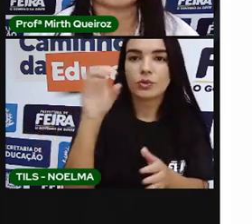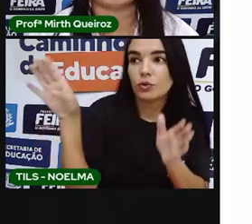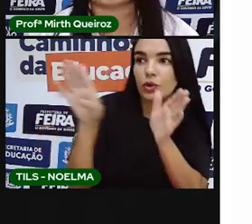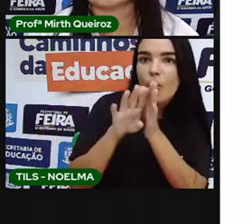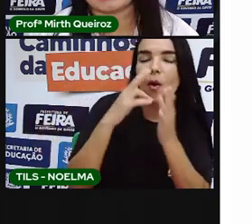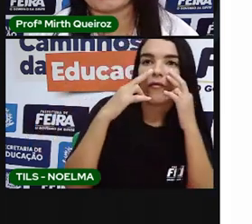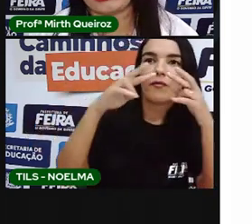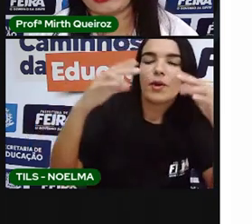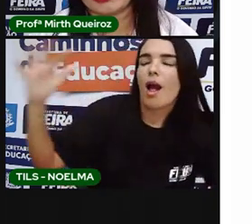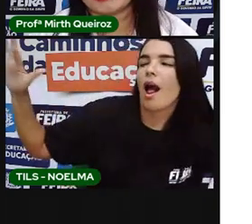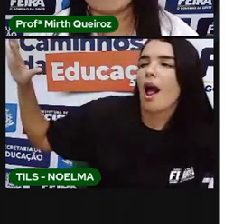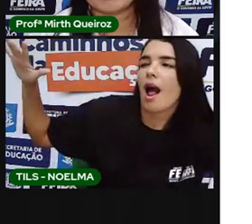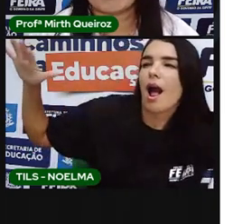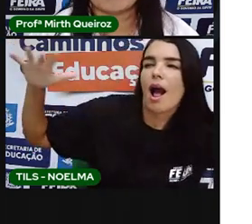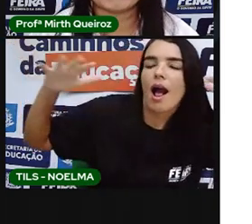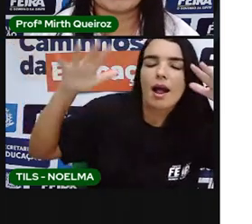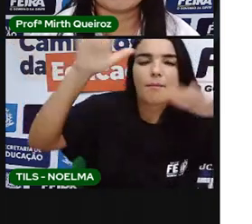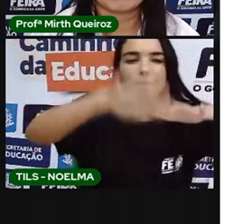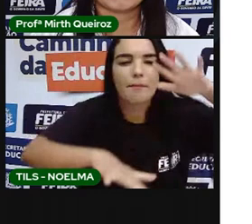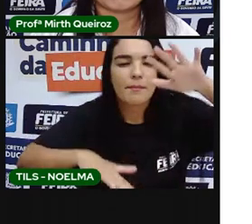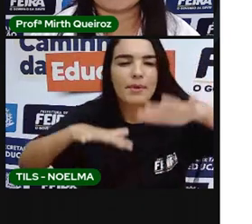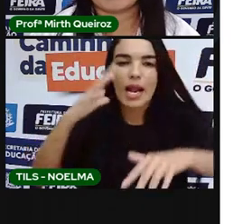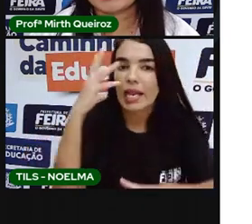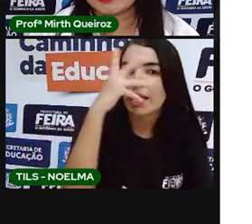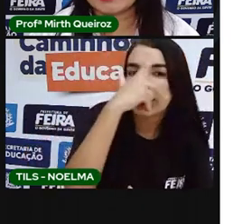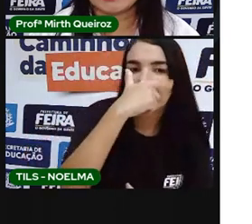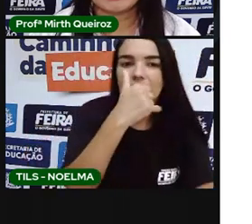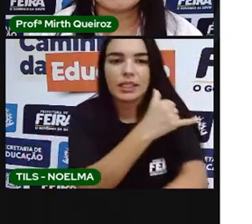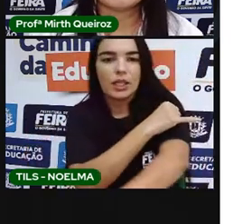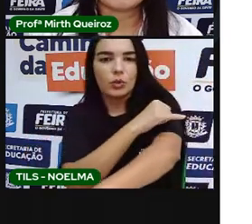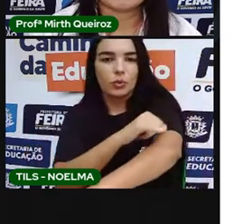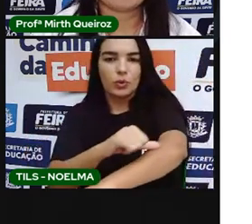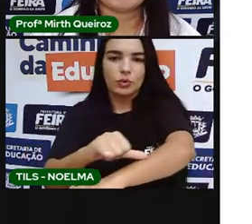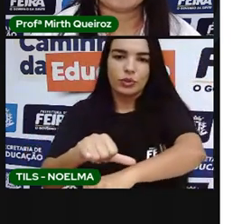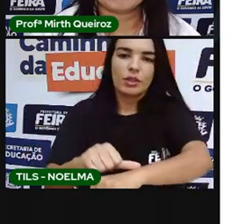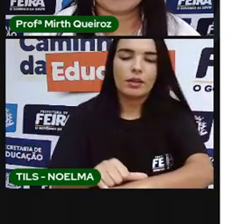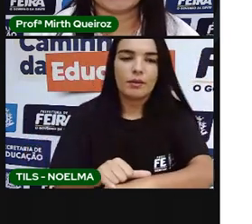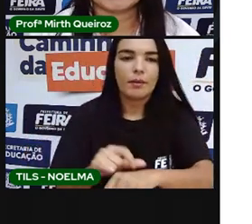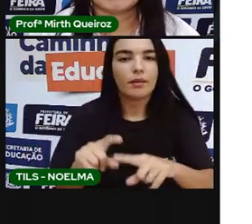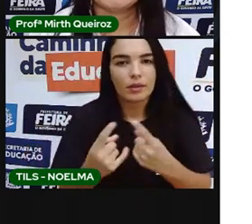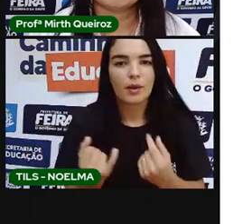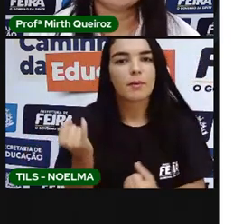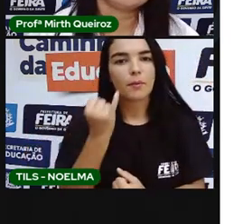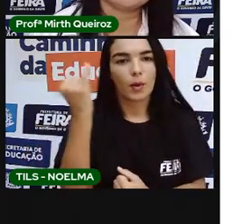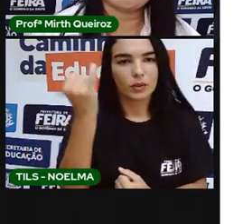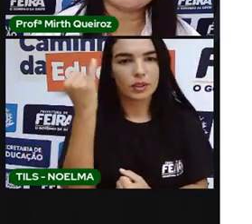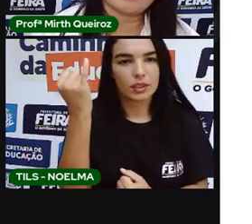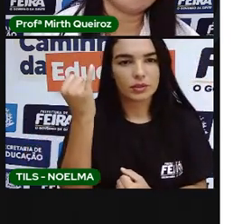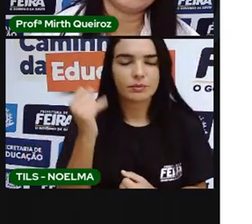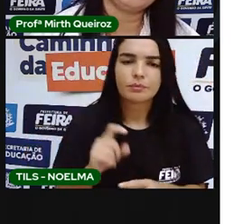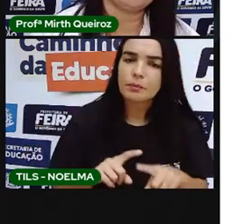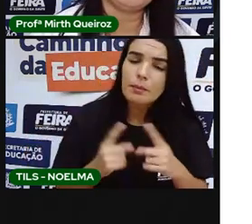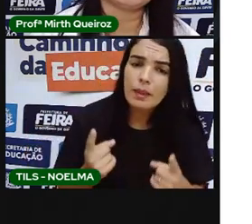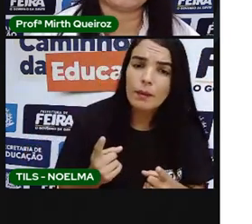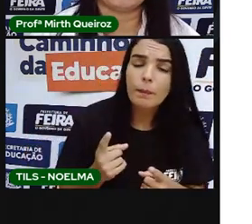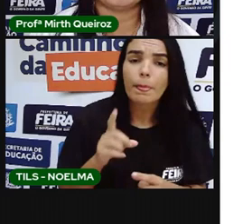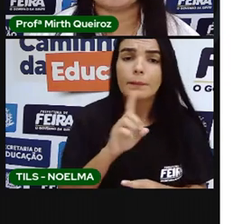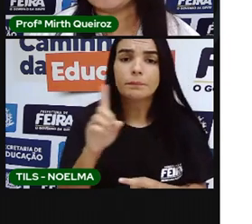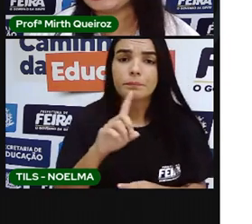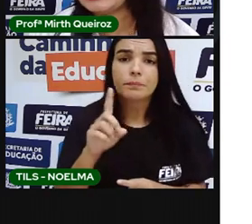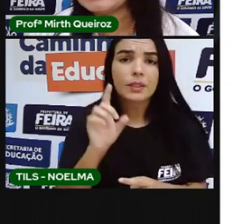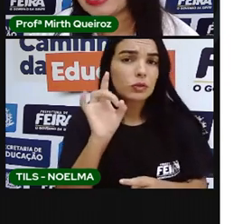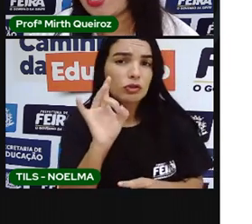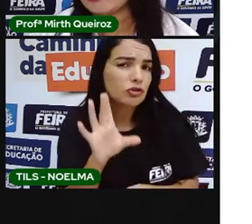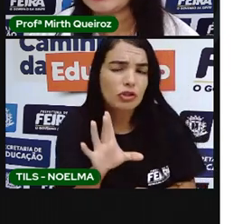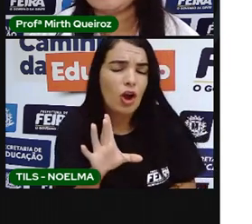época as missões artísticas, principalmente a missão artística francesa, que era bem famosa. Então, não se tratava de um pintor,